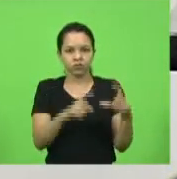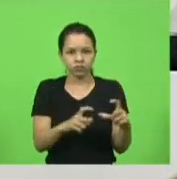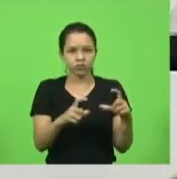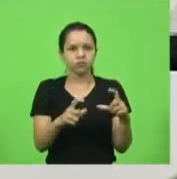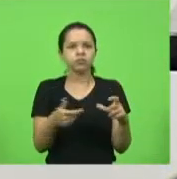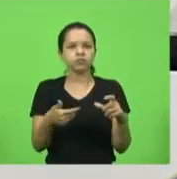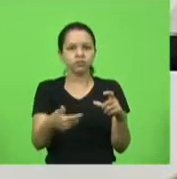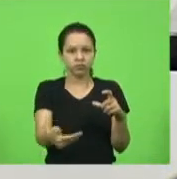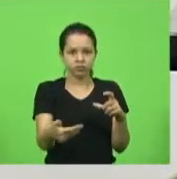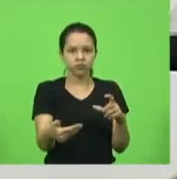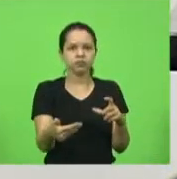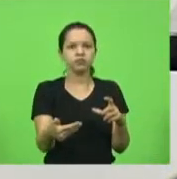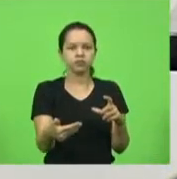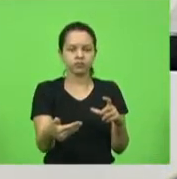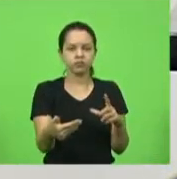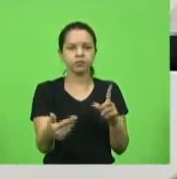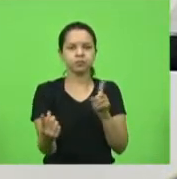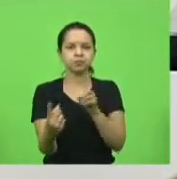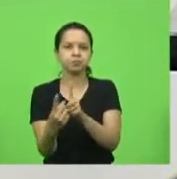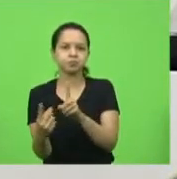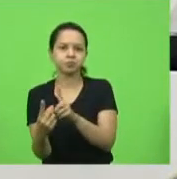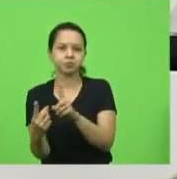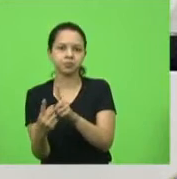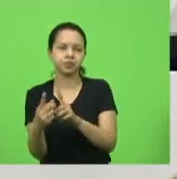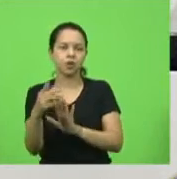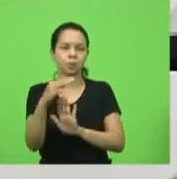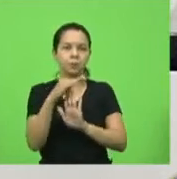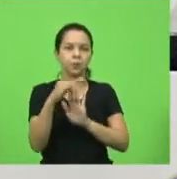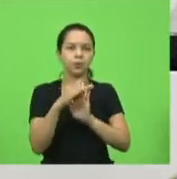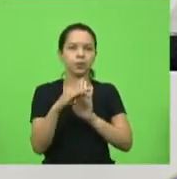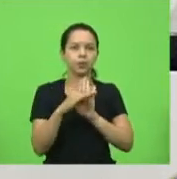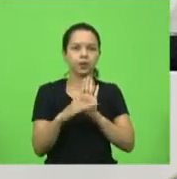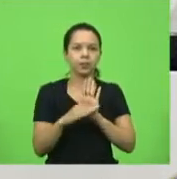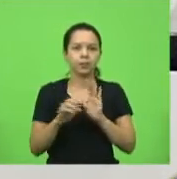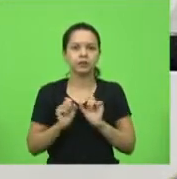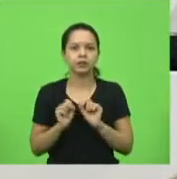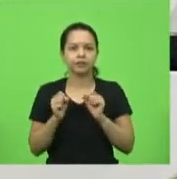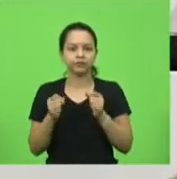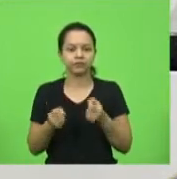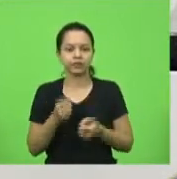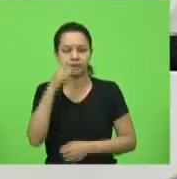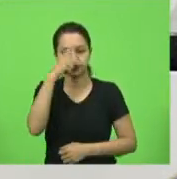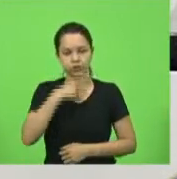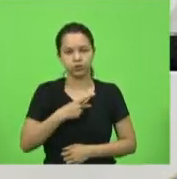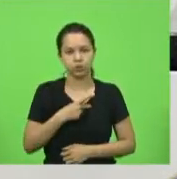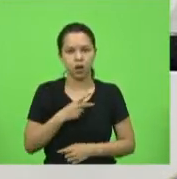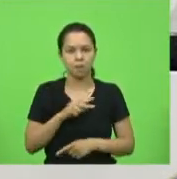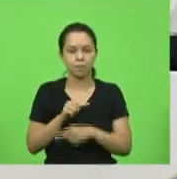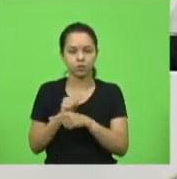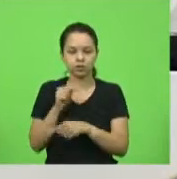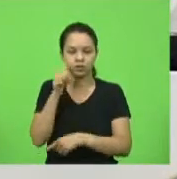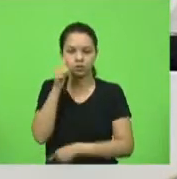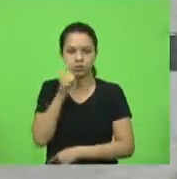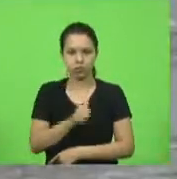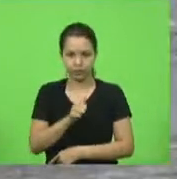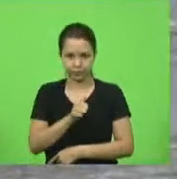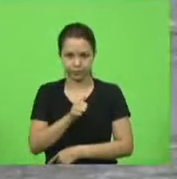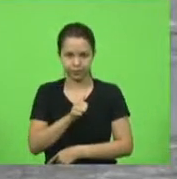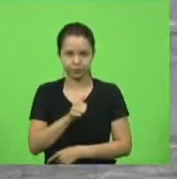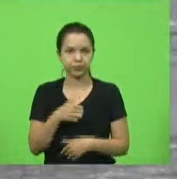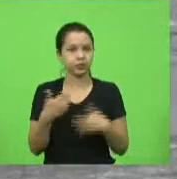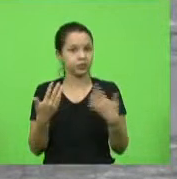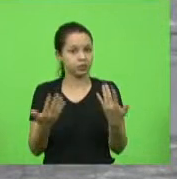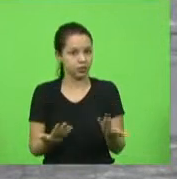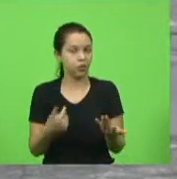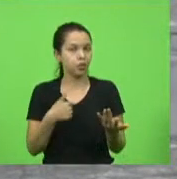atender, inclusive, com o programa de defesa pessoal à proteção da mulher. Então, fico muito